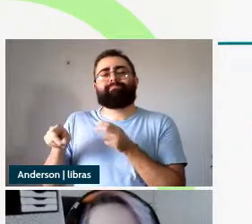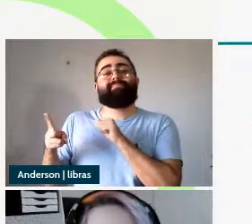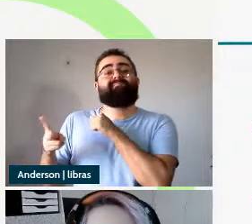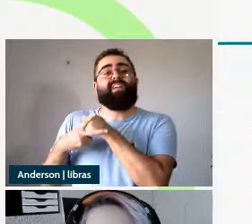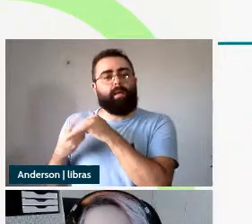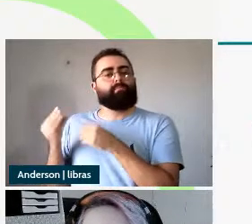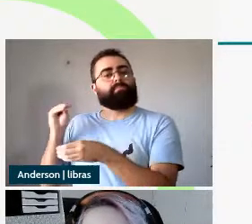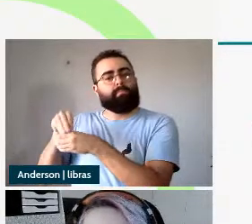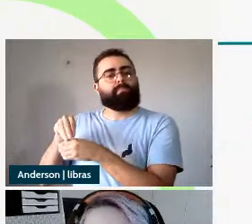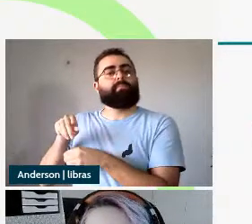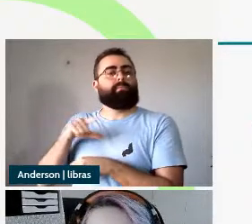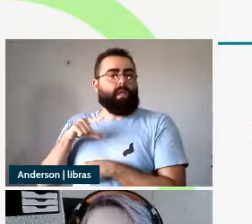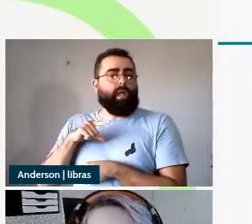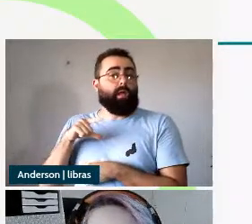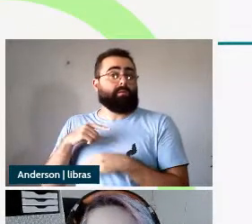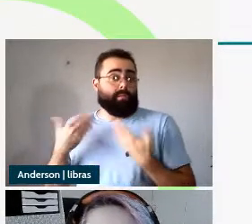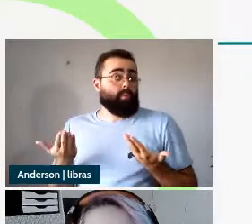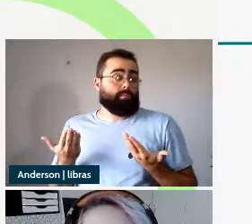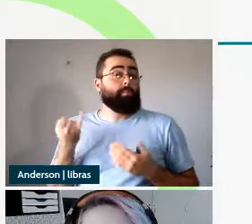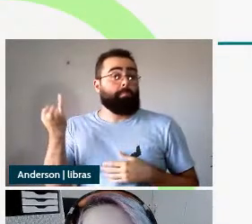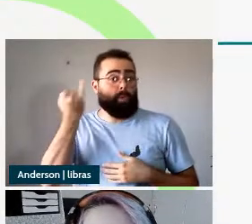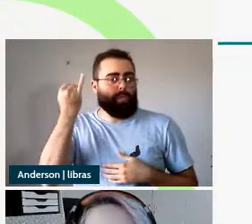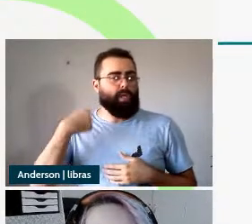trazer esse ponto para discussão